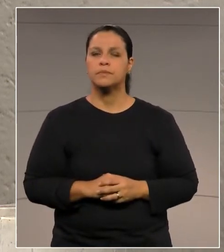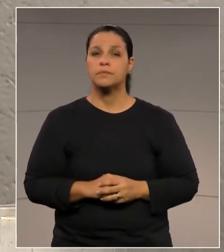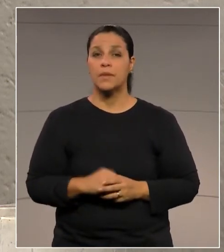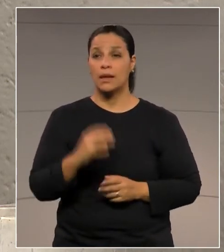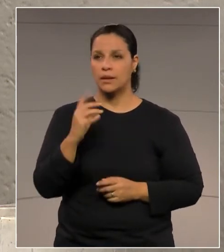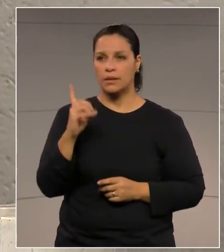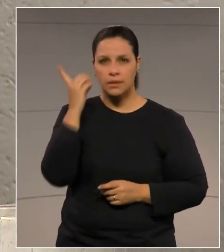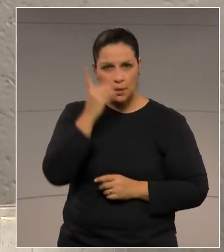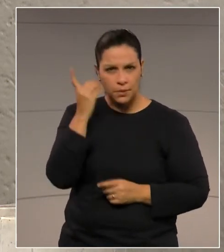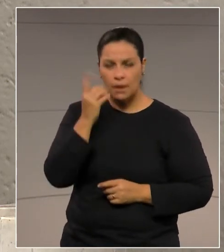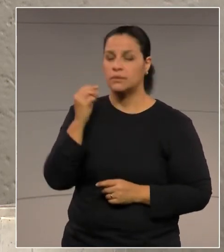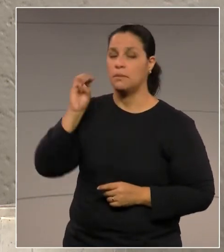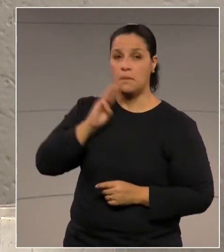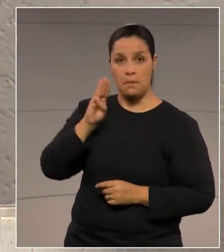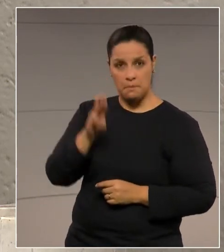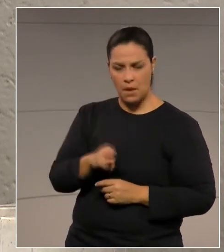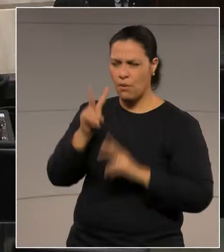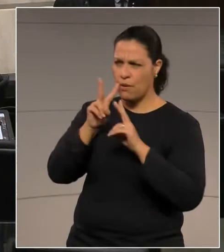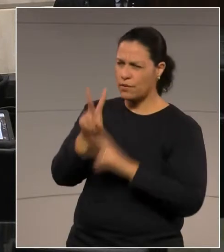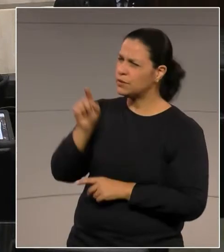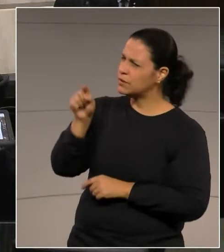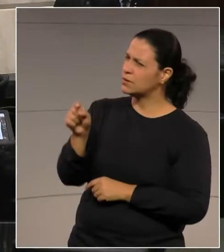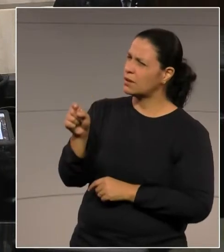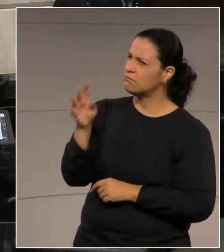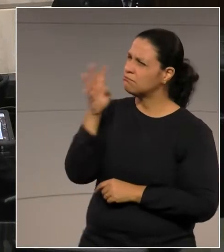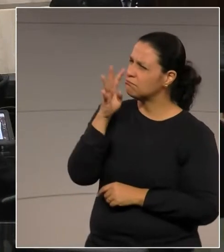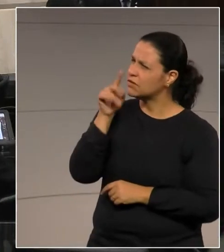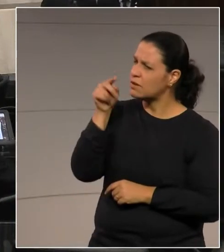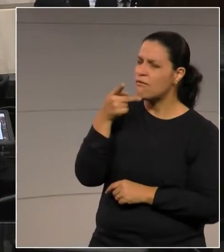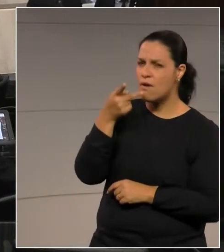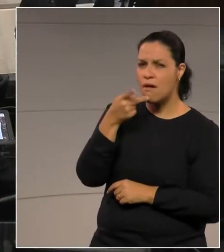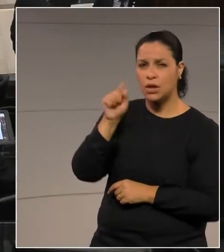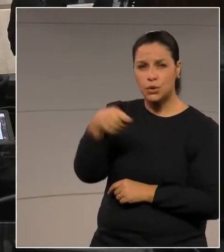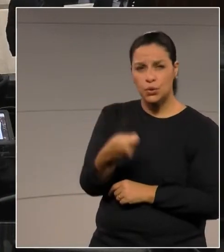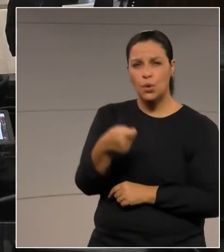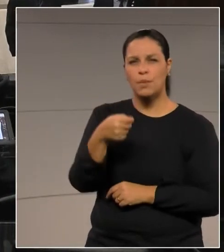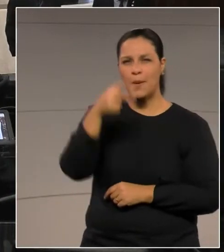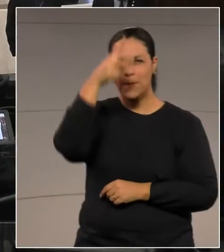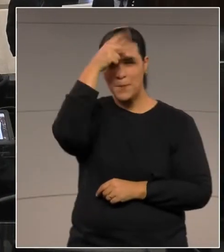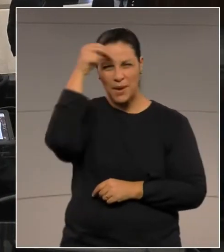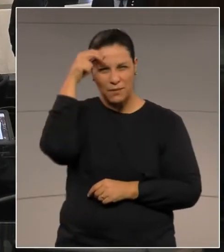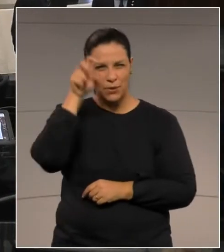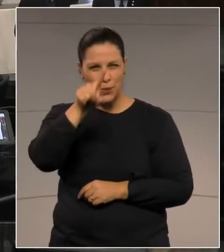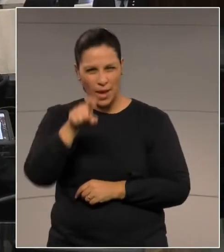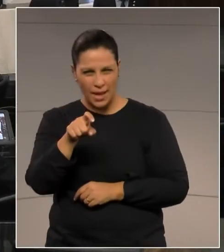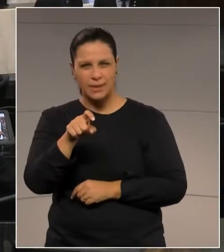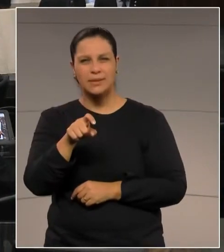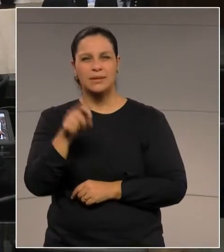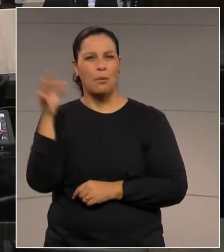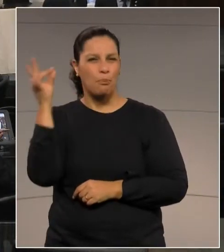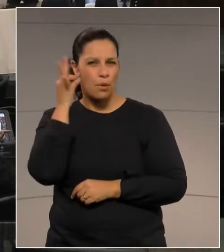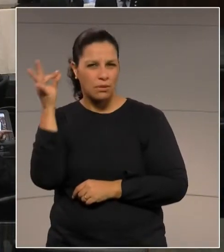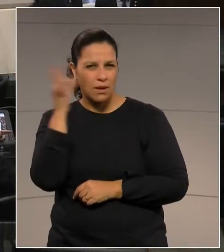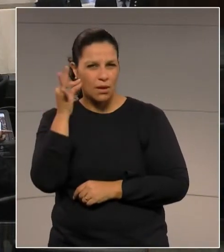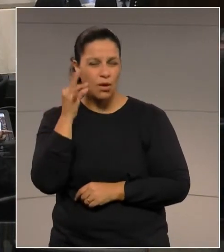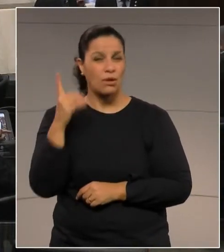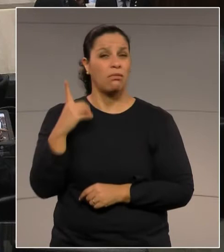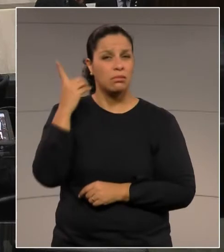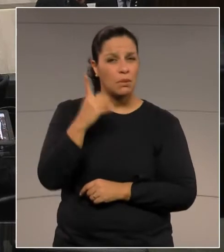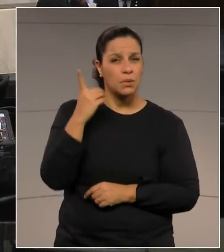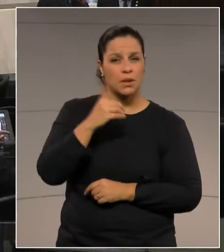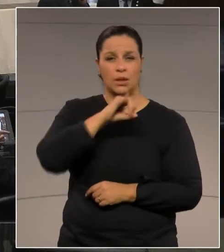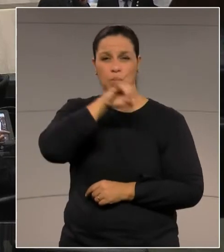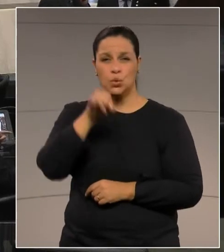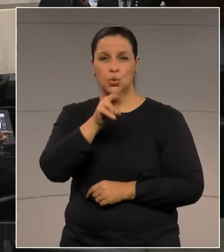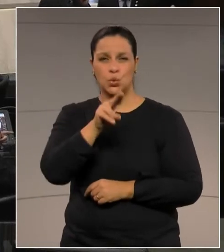Deputada Mabel Canto, eu estou vendo a senhora falando aí, do ex-prefeito de Ponta Grossa, o deputado Jocelito Canto.